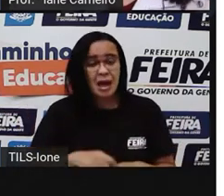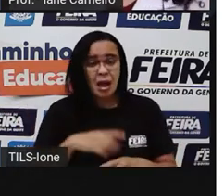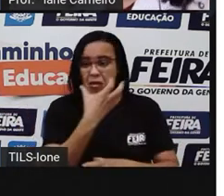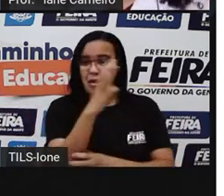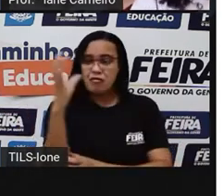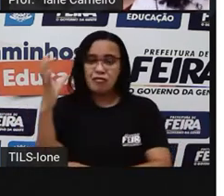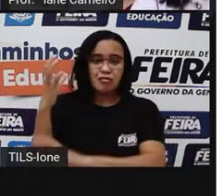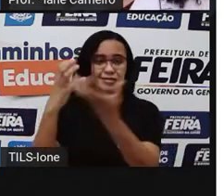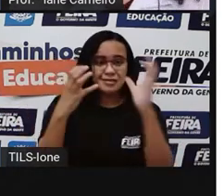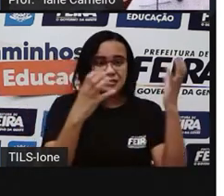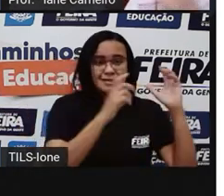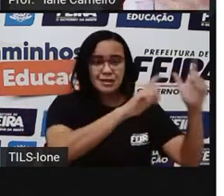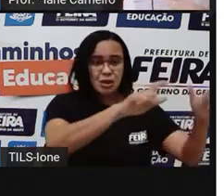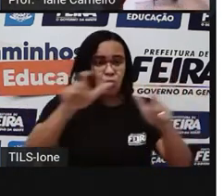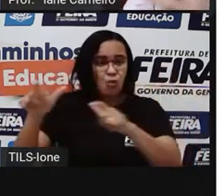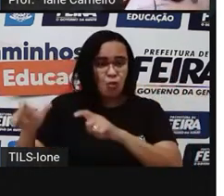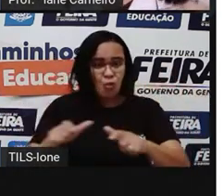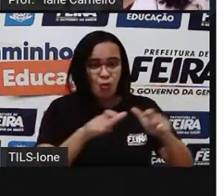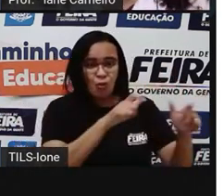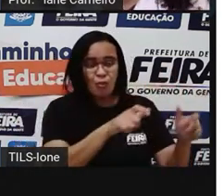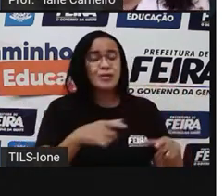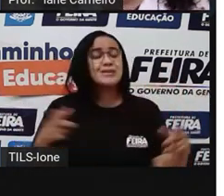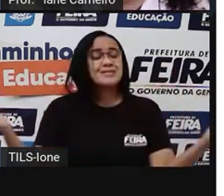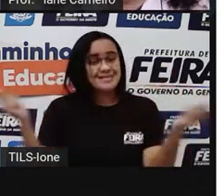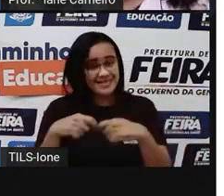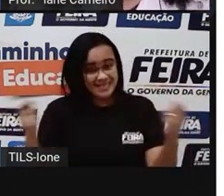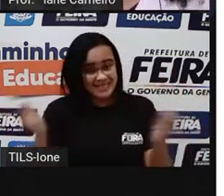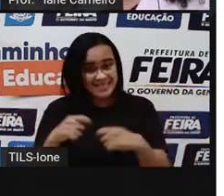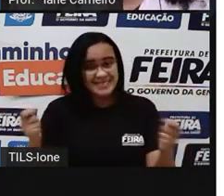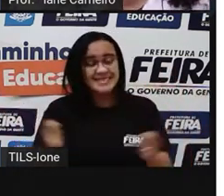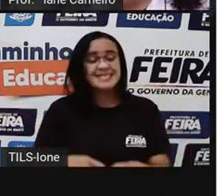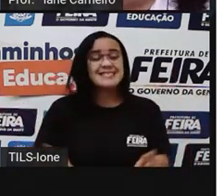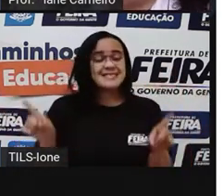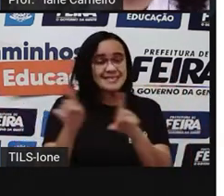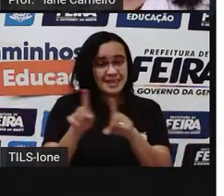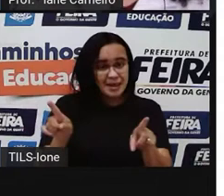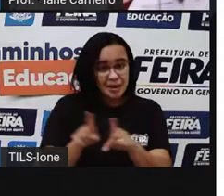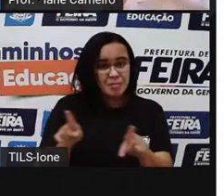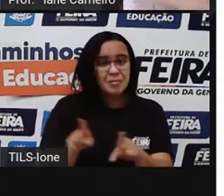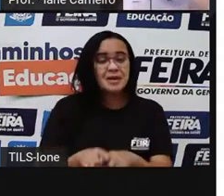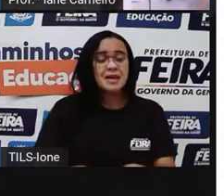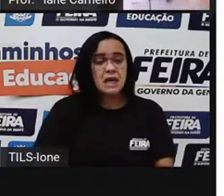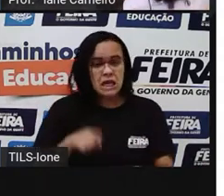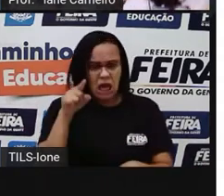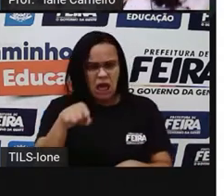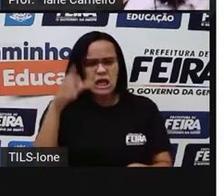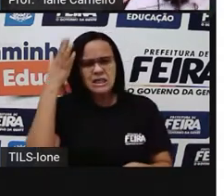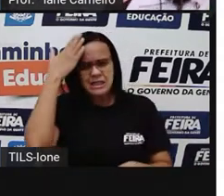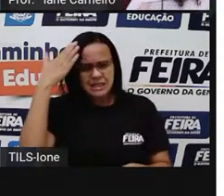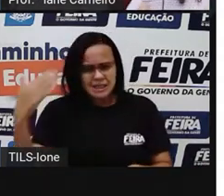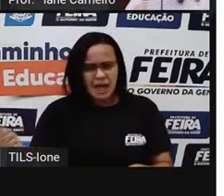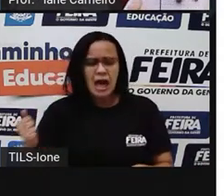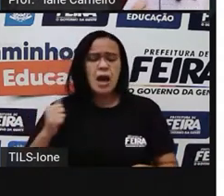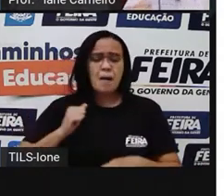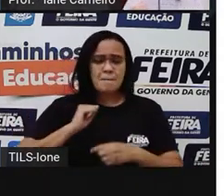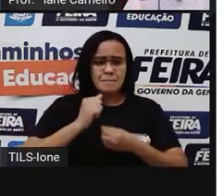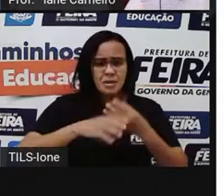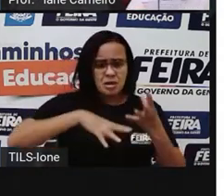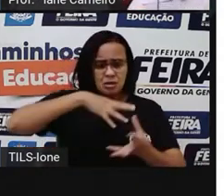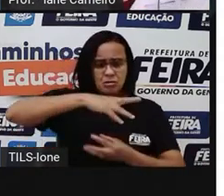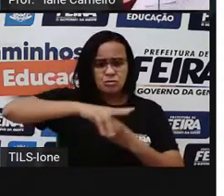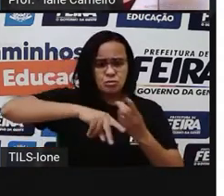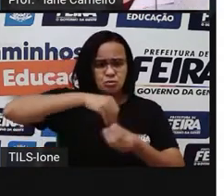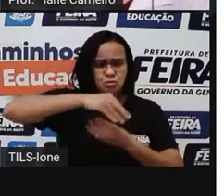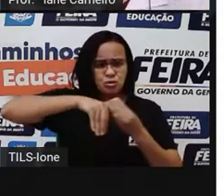Também é um personagem que sabe mexer muito bem aí com as ervas, né? Ele protege a natureza, né?